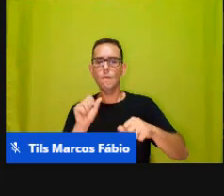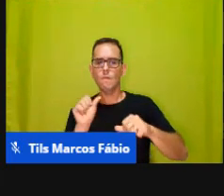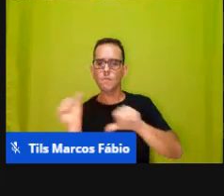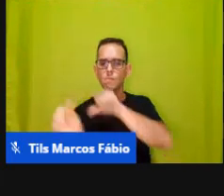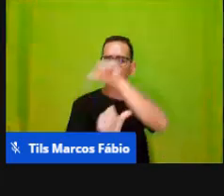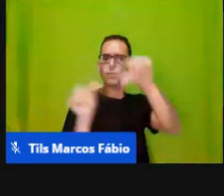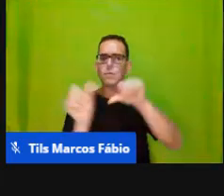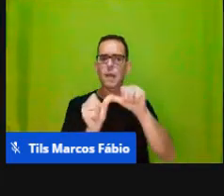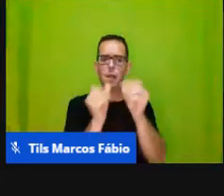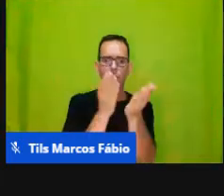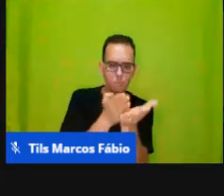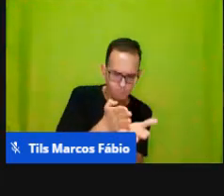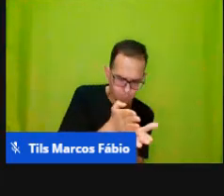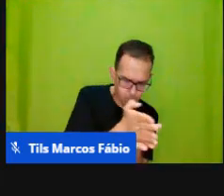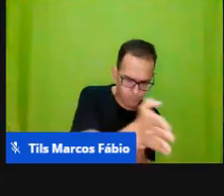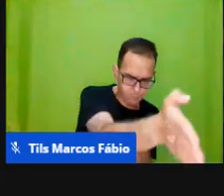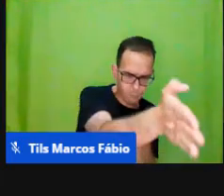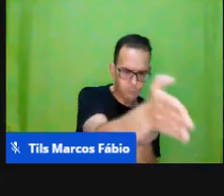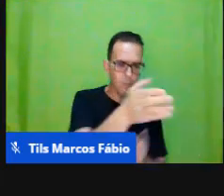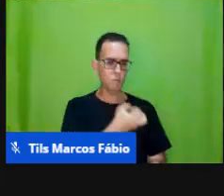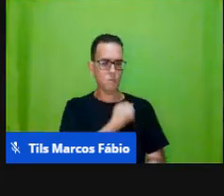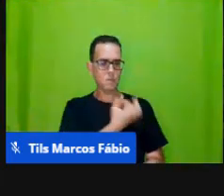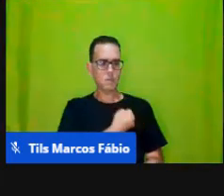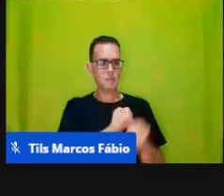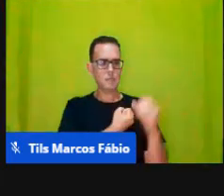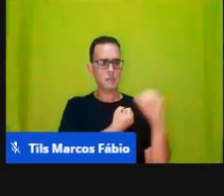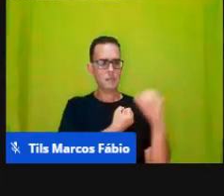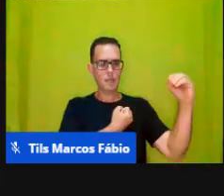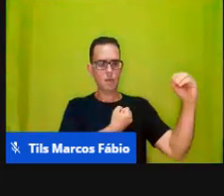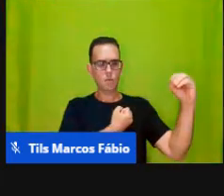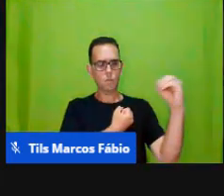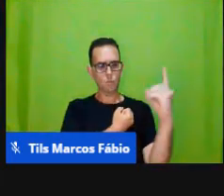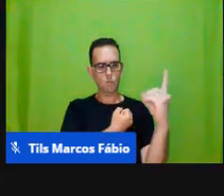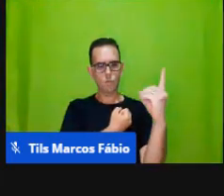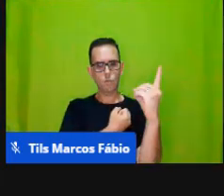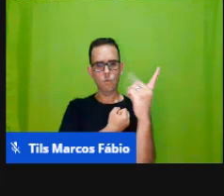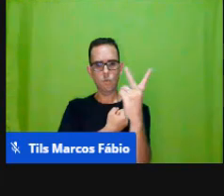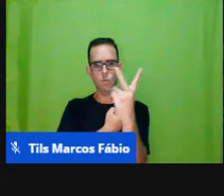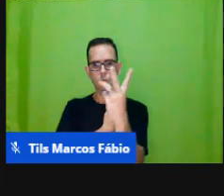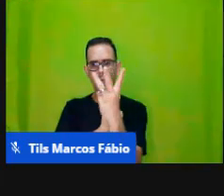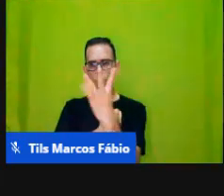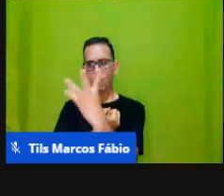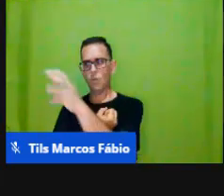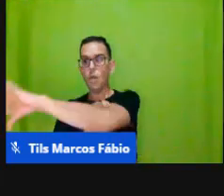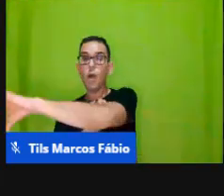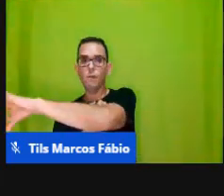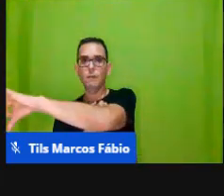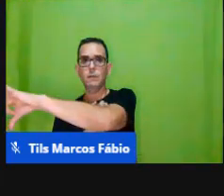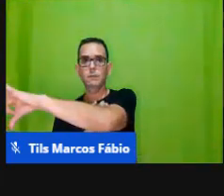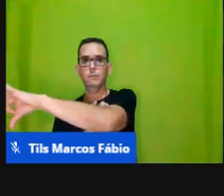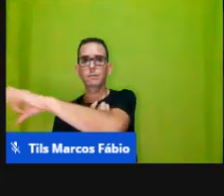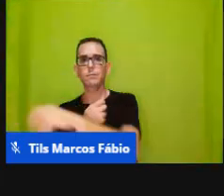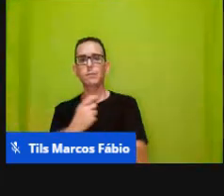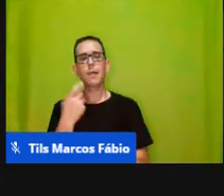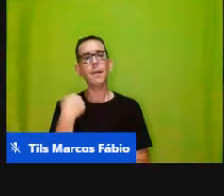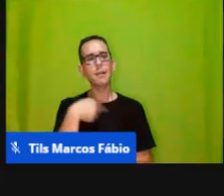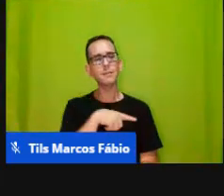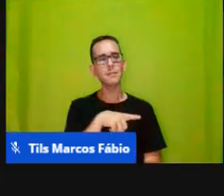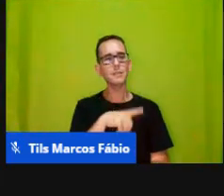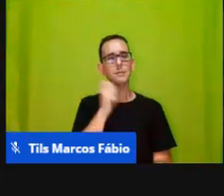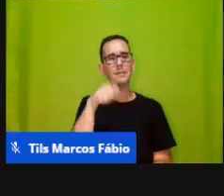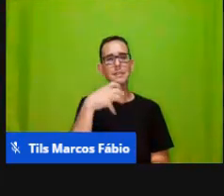que vai do número zero ou do número um até o número nove, né? Um tempo atrás, nós tínhamos essa situação